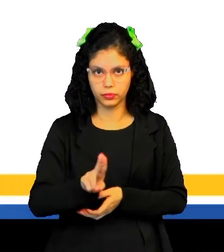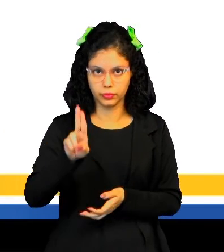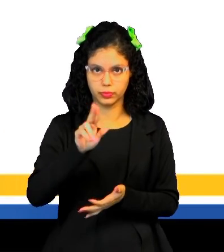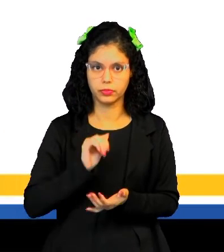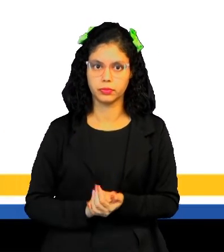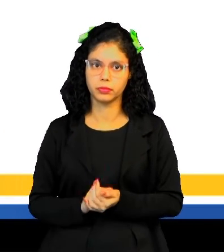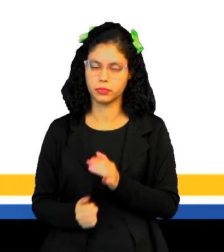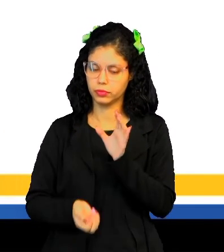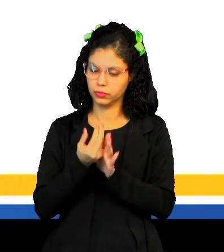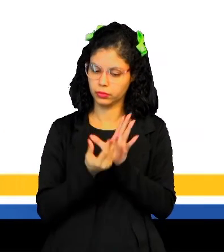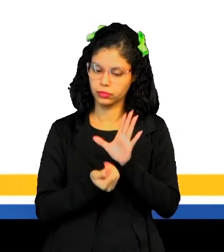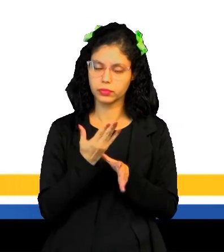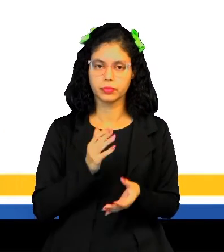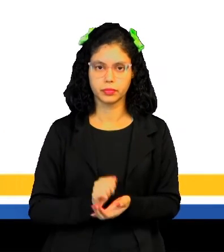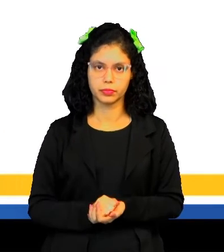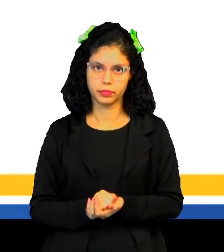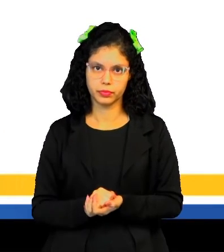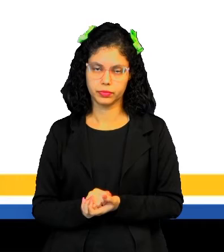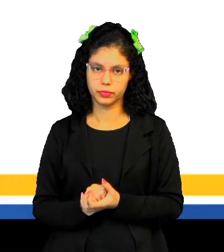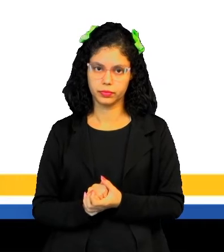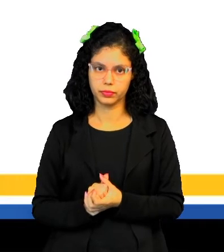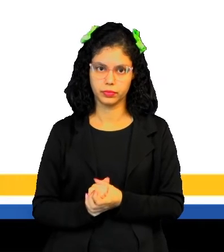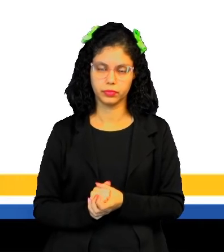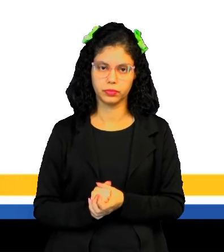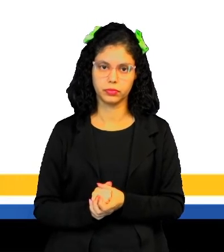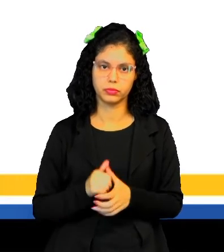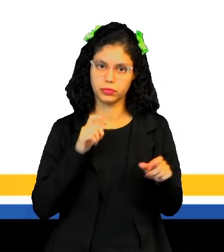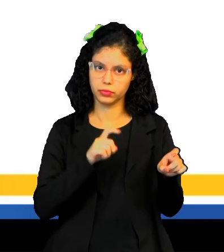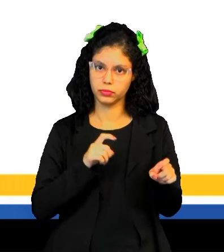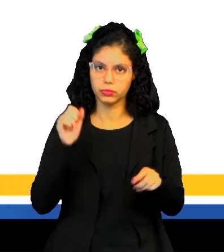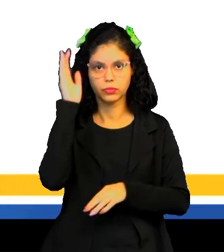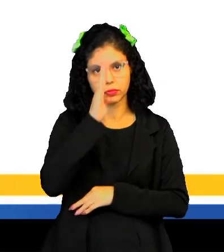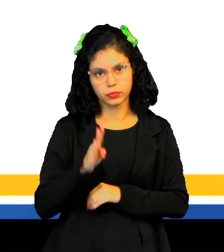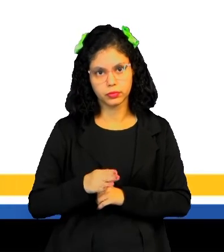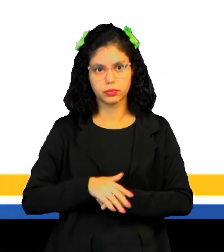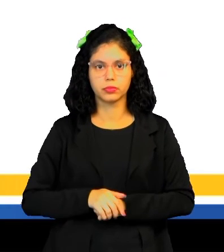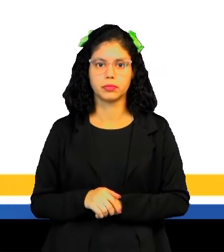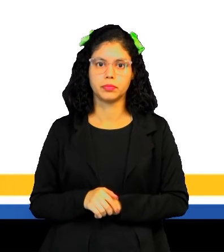com a produção açucareira aqui da colônia portuguesa no Brasil.